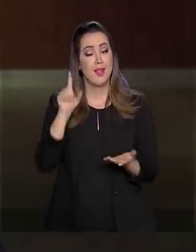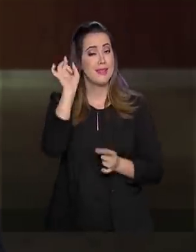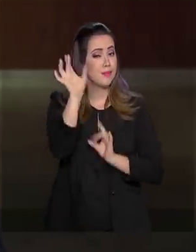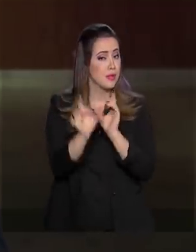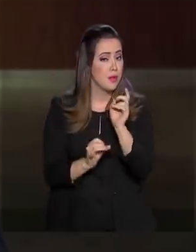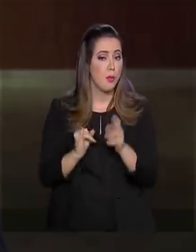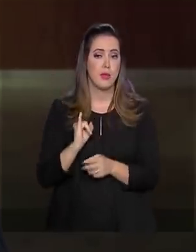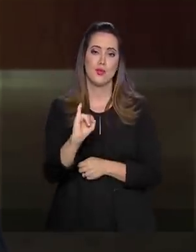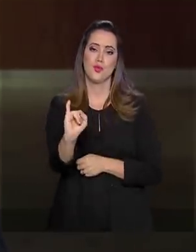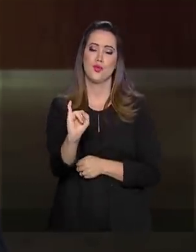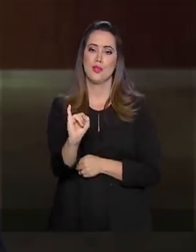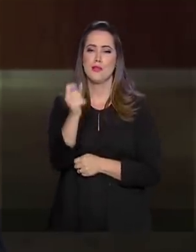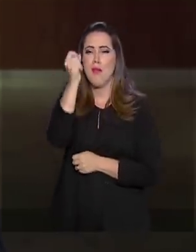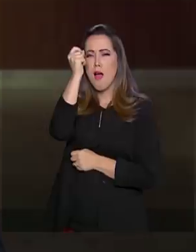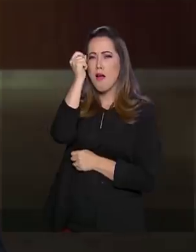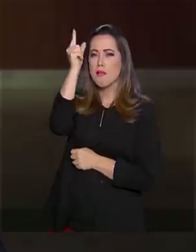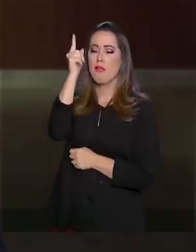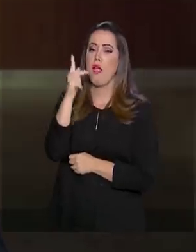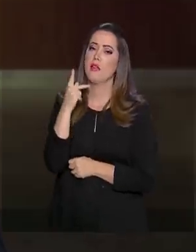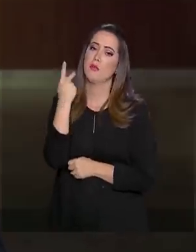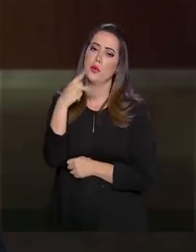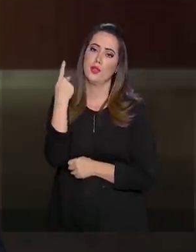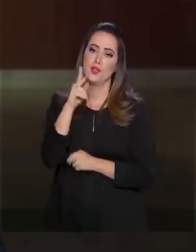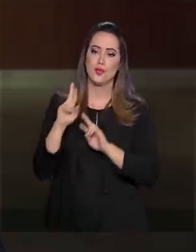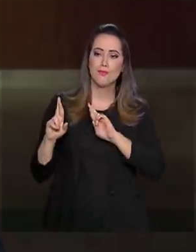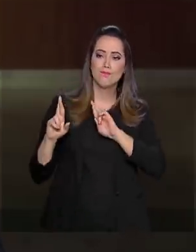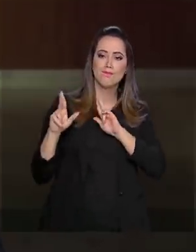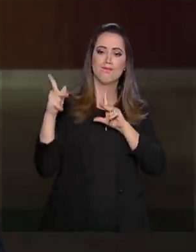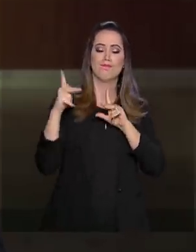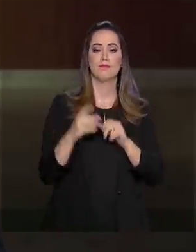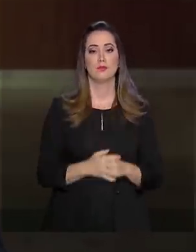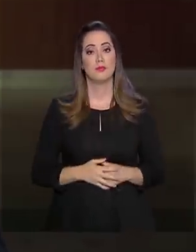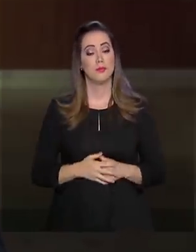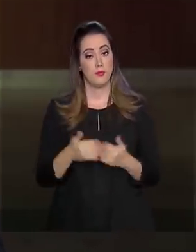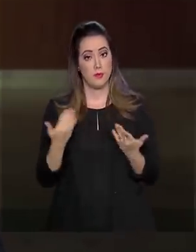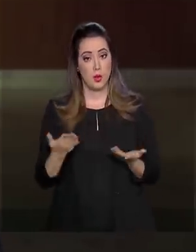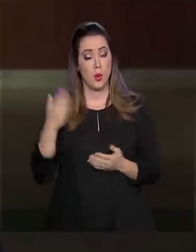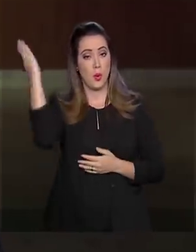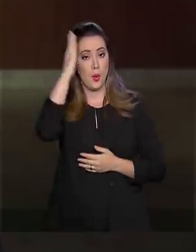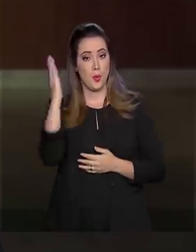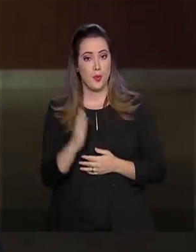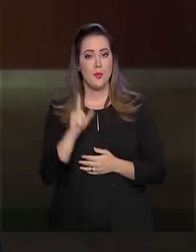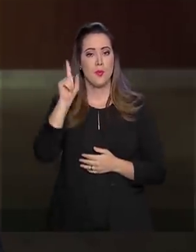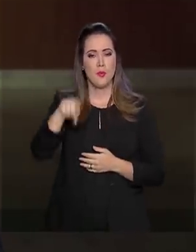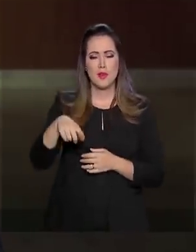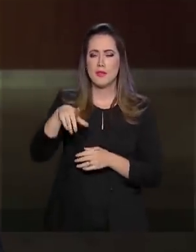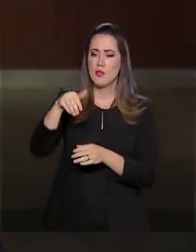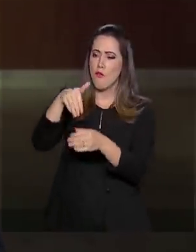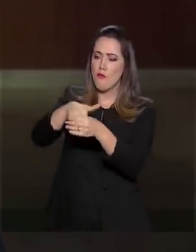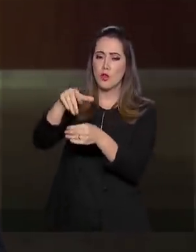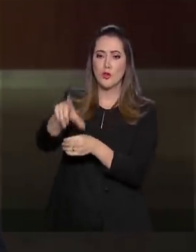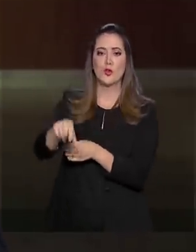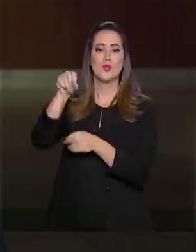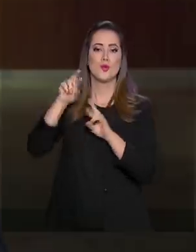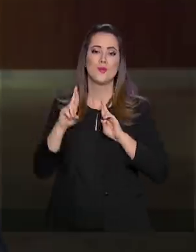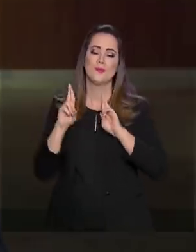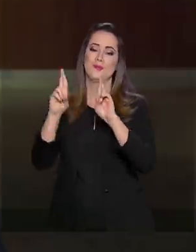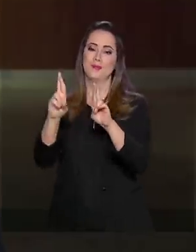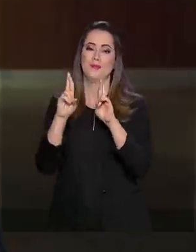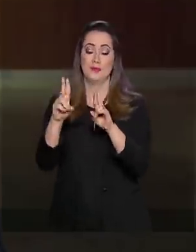especialmente se as concepções políticas forem antagônicas. O Brasil elegeu a esperança,